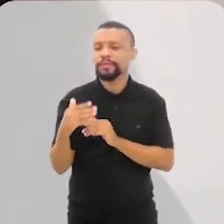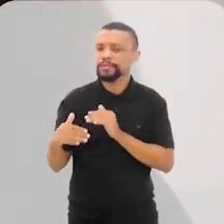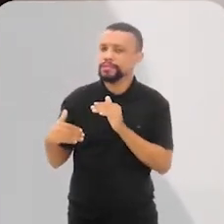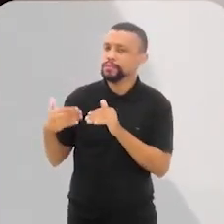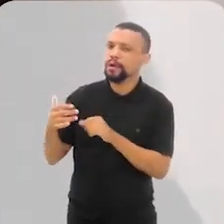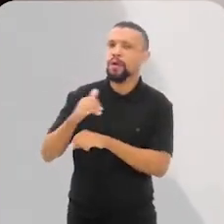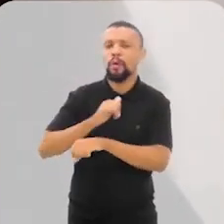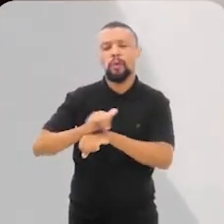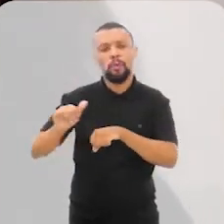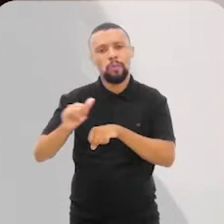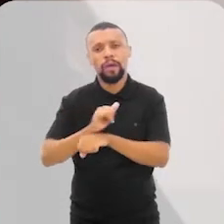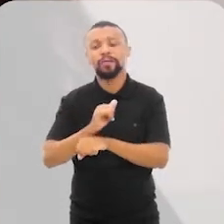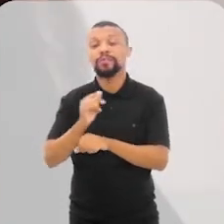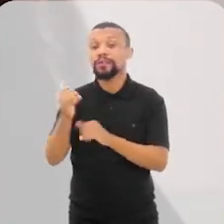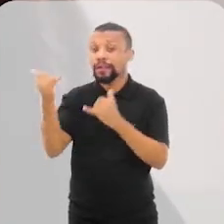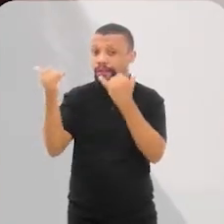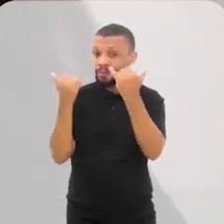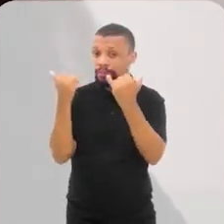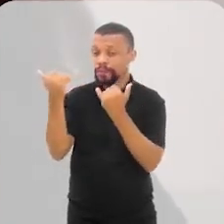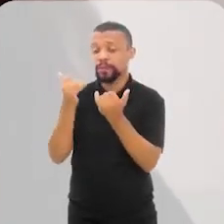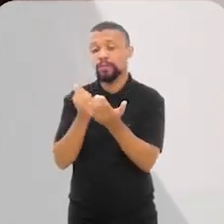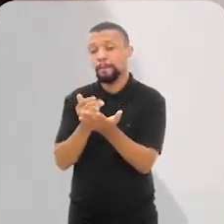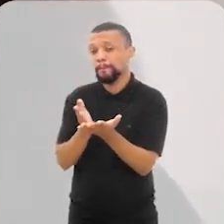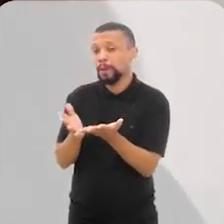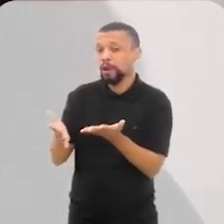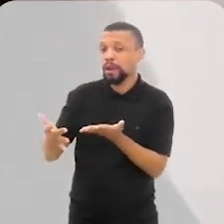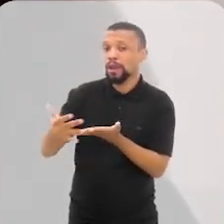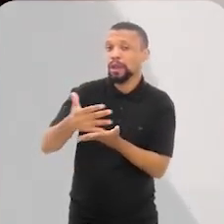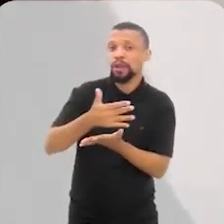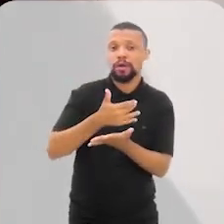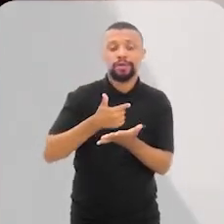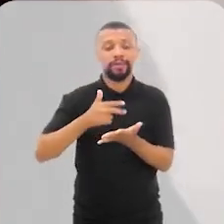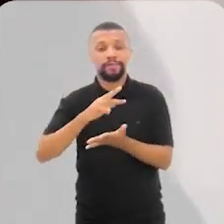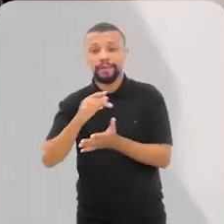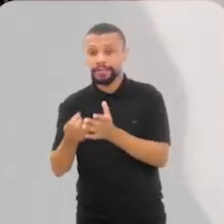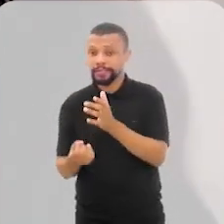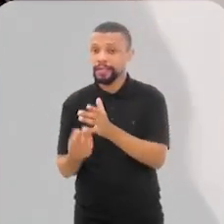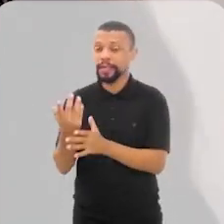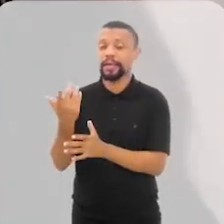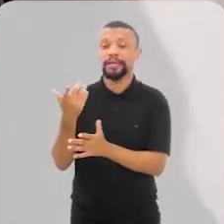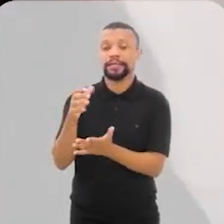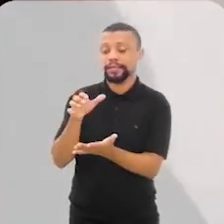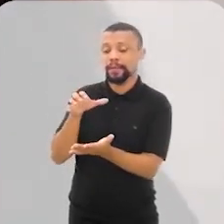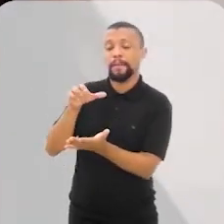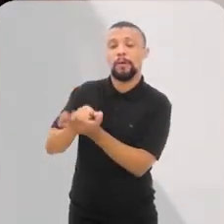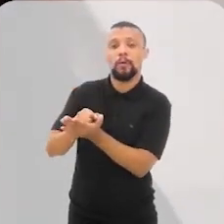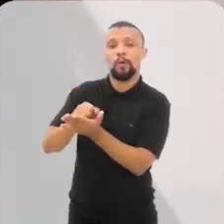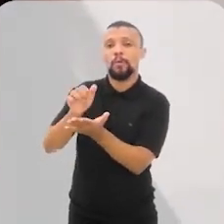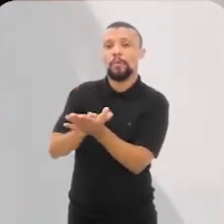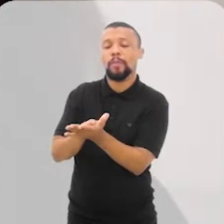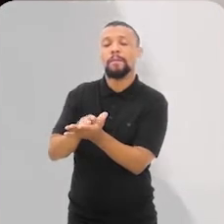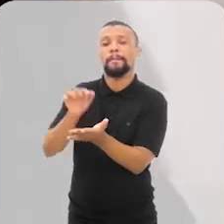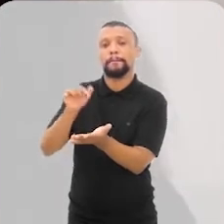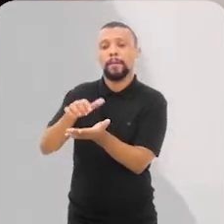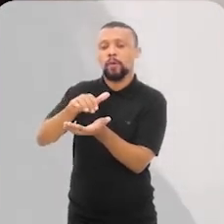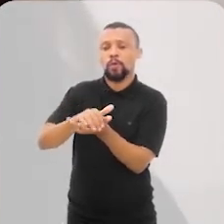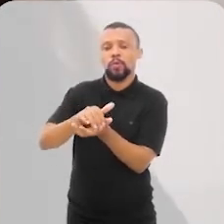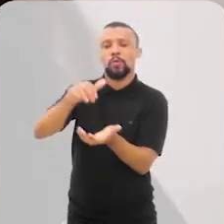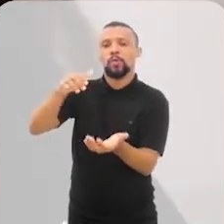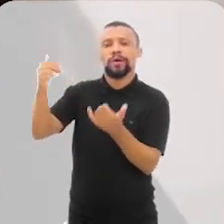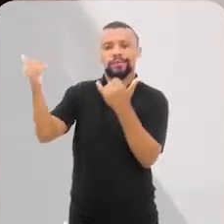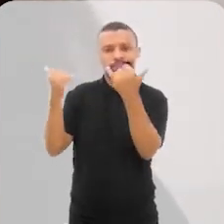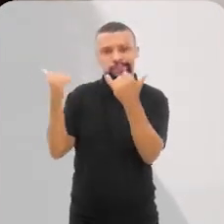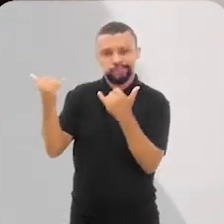os instrumentos de coleta de informação que vão gerar esse banco de dados. Então, a gente começou já, já